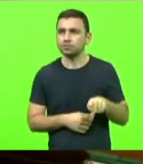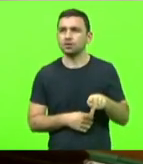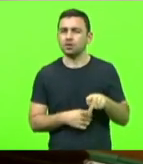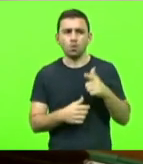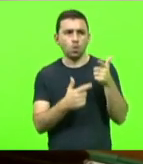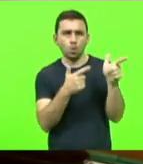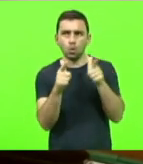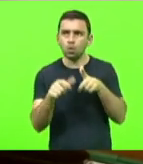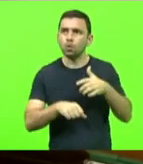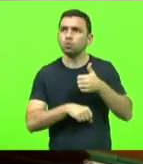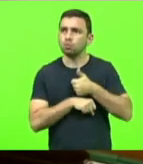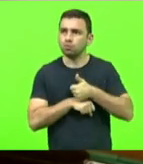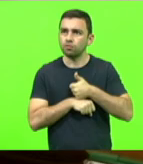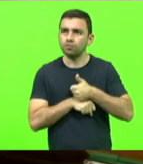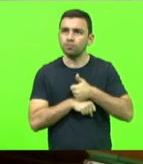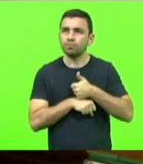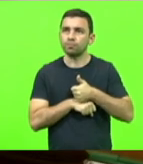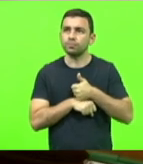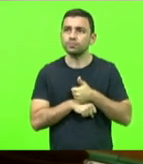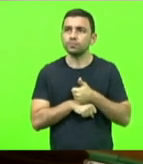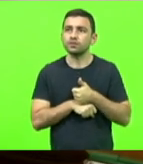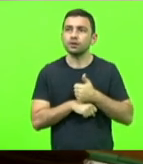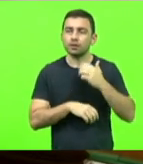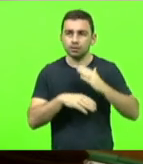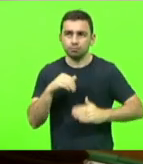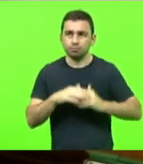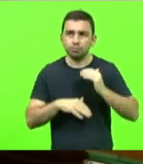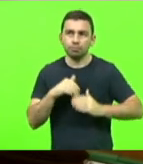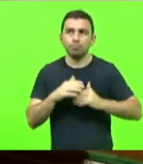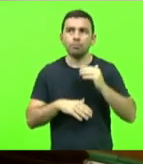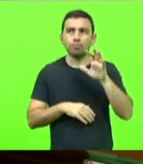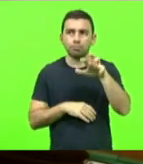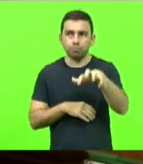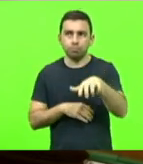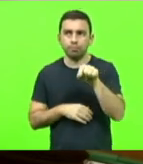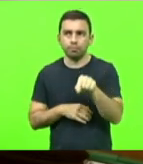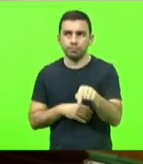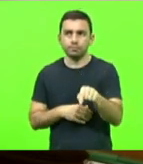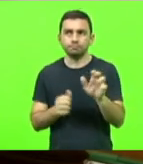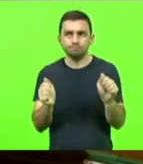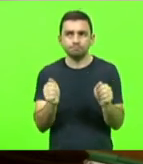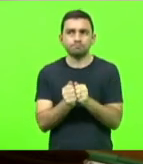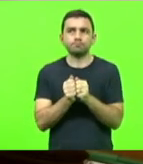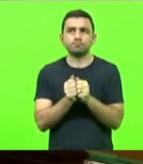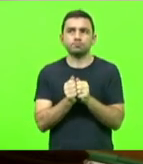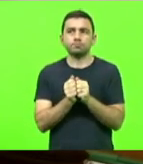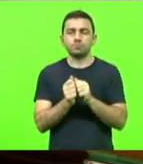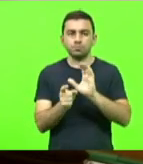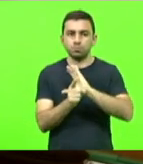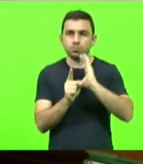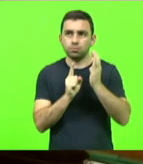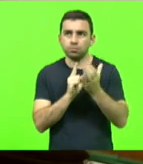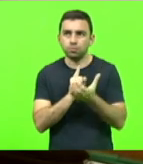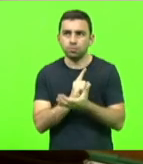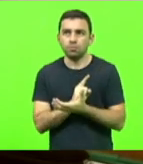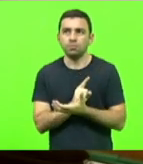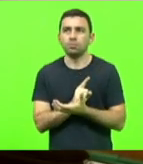profissionais que atuam no centro juntamente com a comunidade